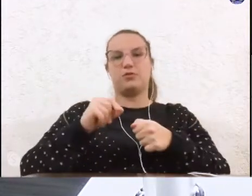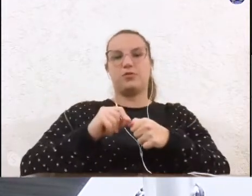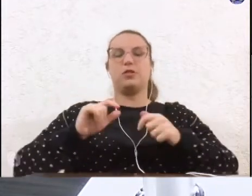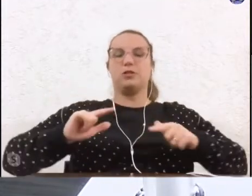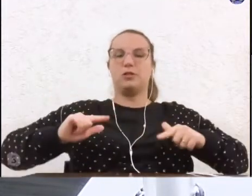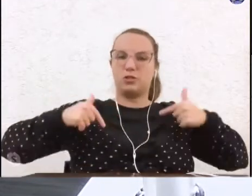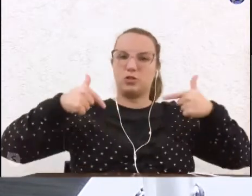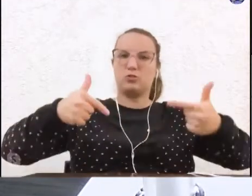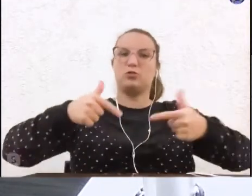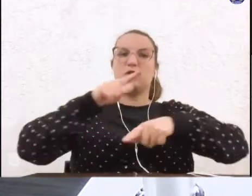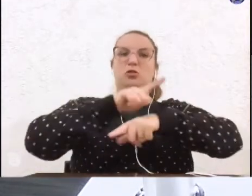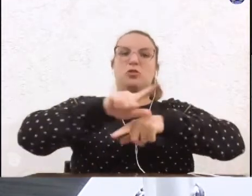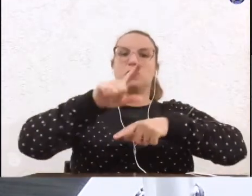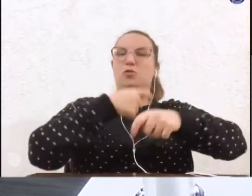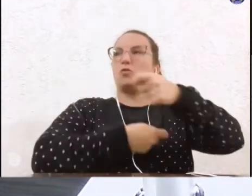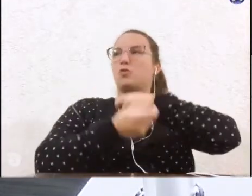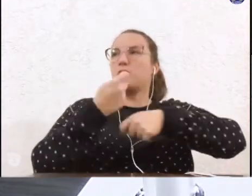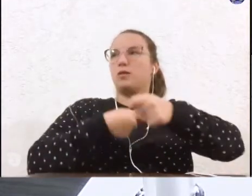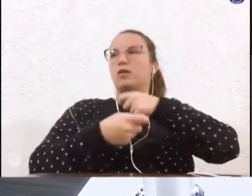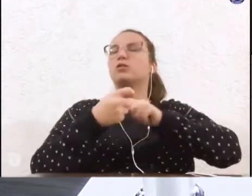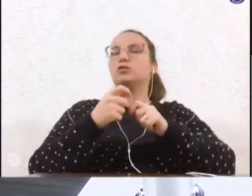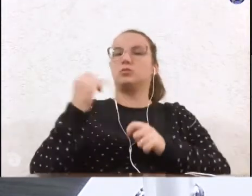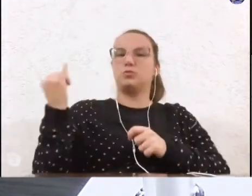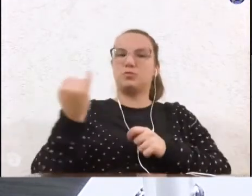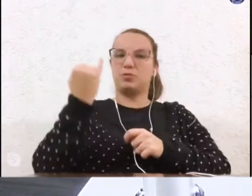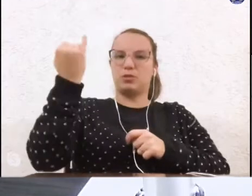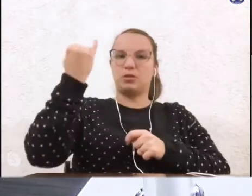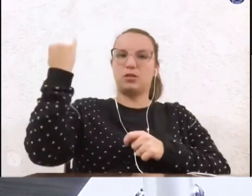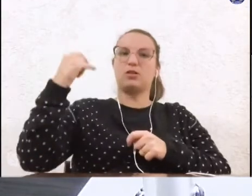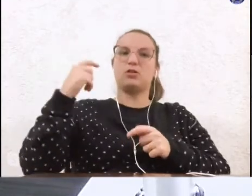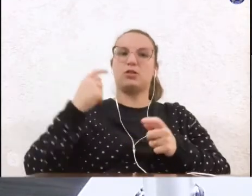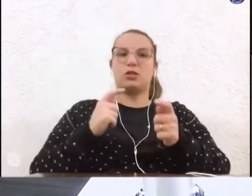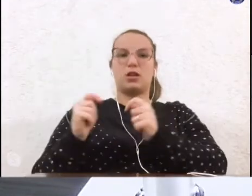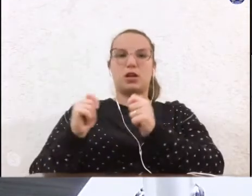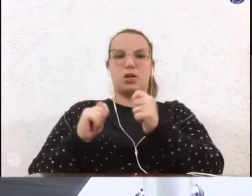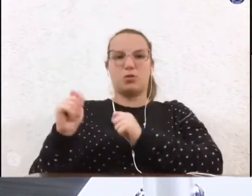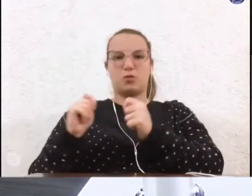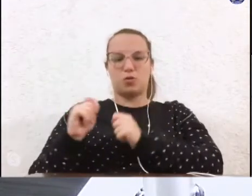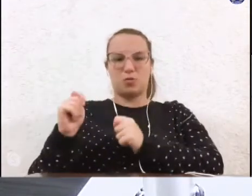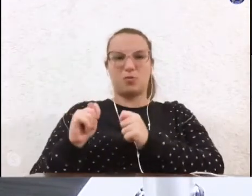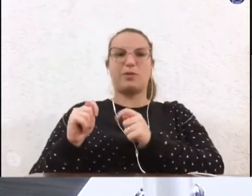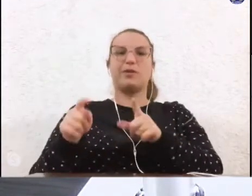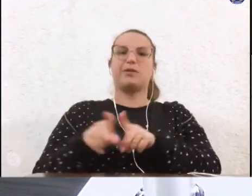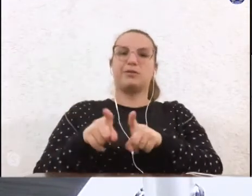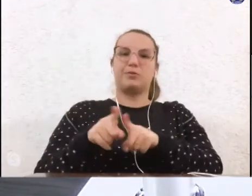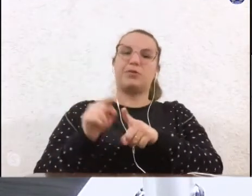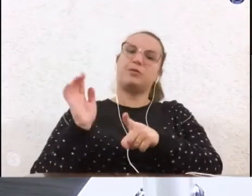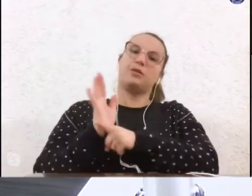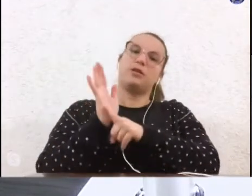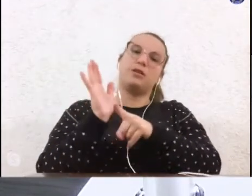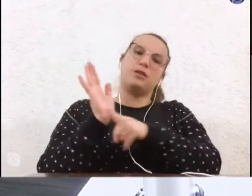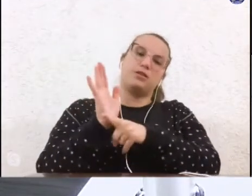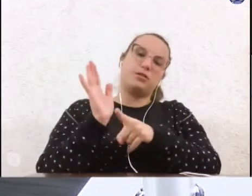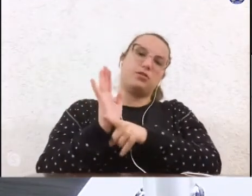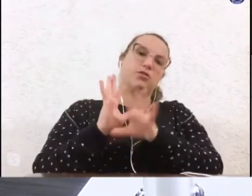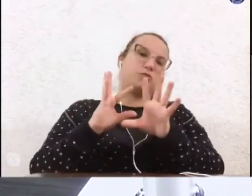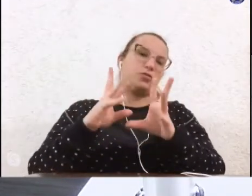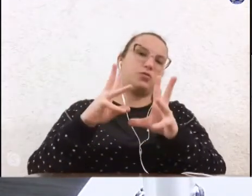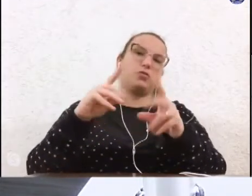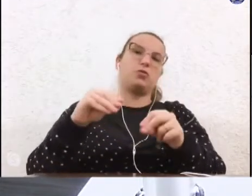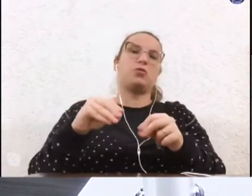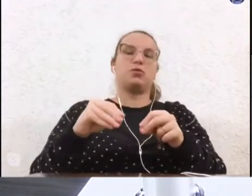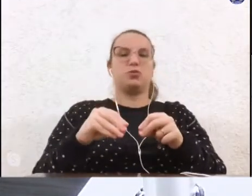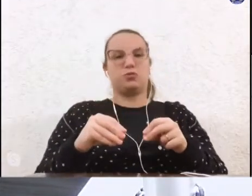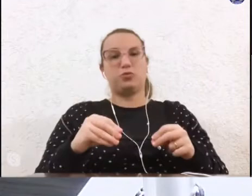comércio um órgão tão importante na nossa economia e que tem também contribuído com todos os isolamentos